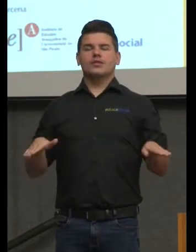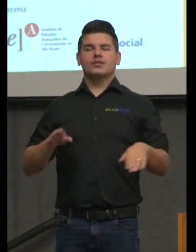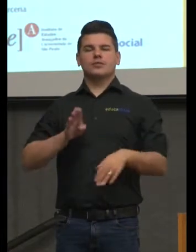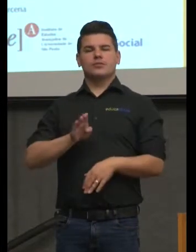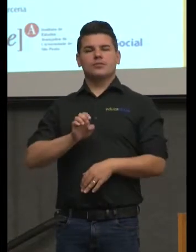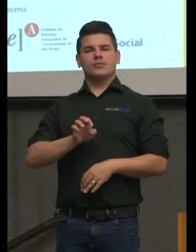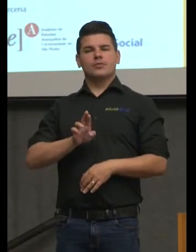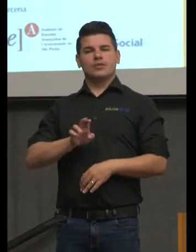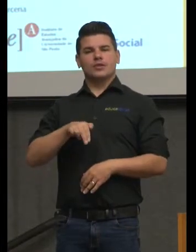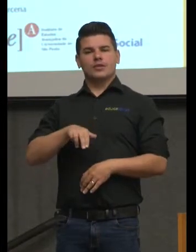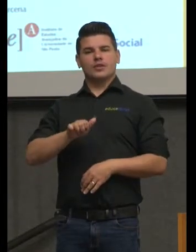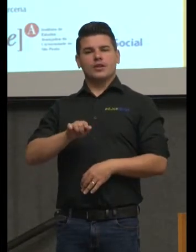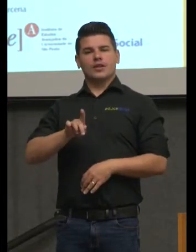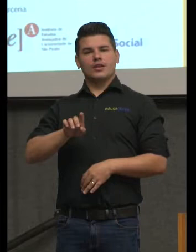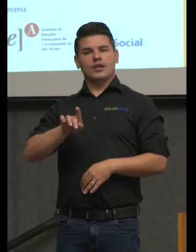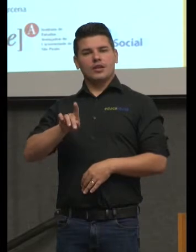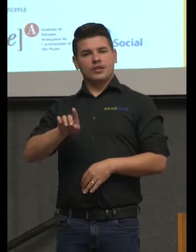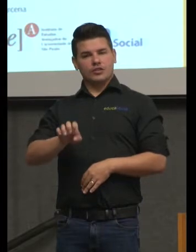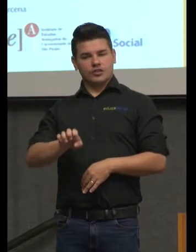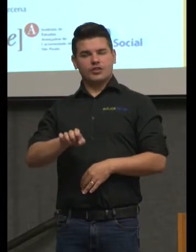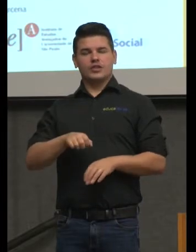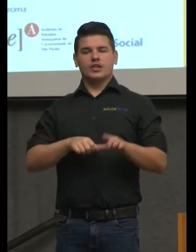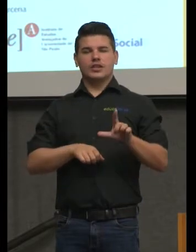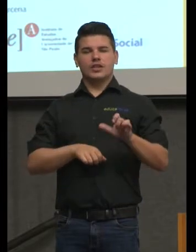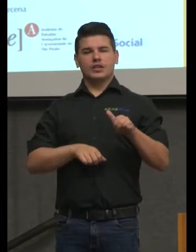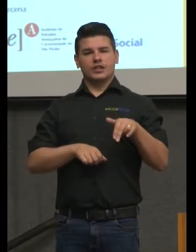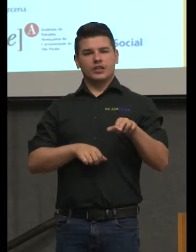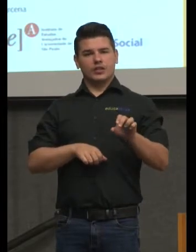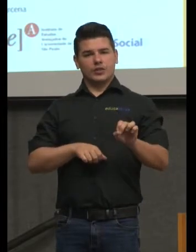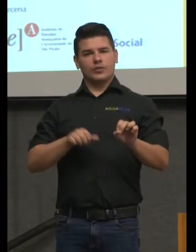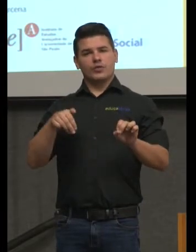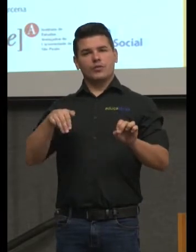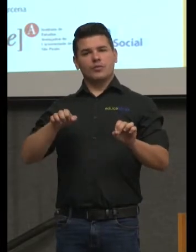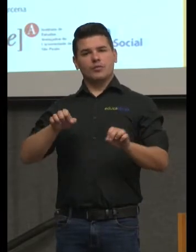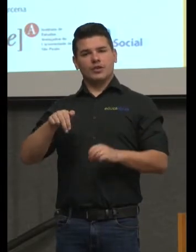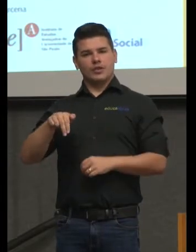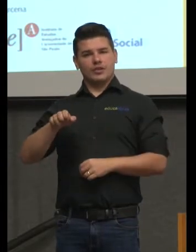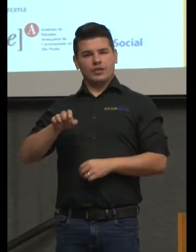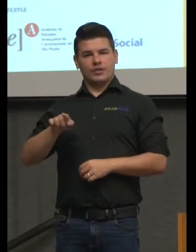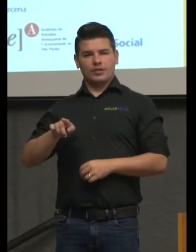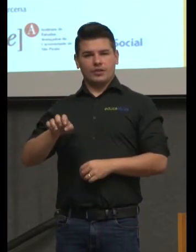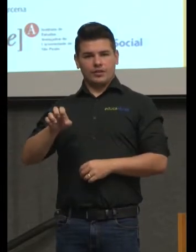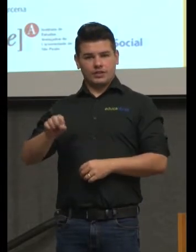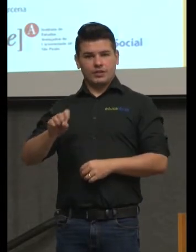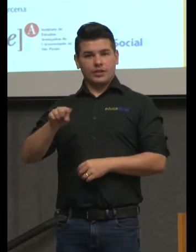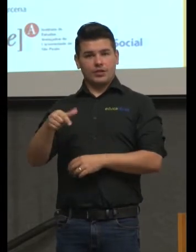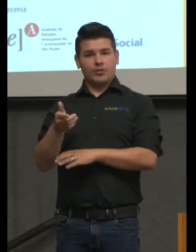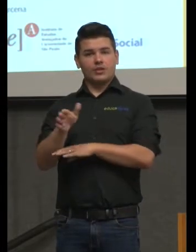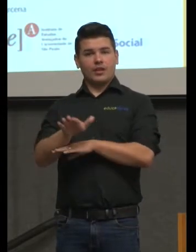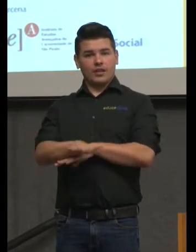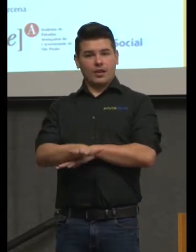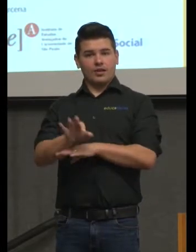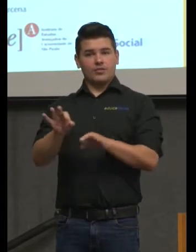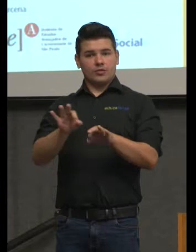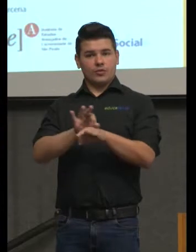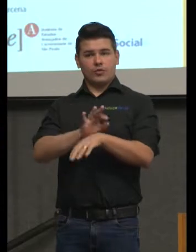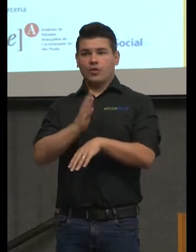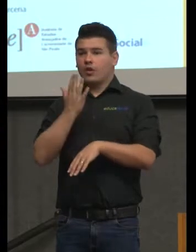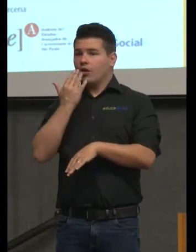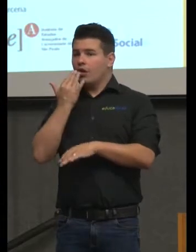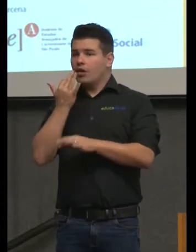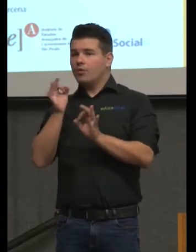coordenando, o Lino e o Menezes, que irão falar para vocês. À tarde, no retorno, eu